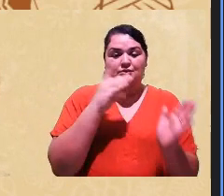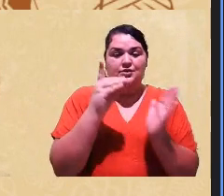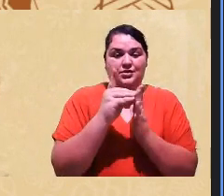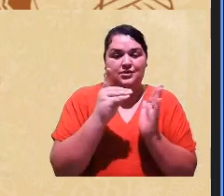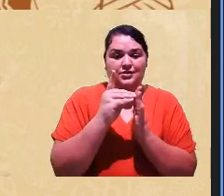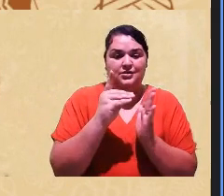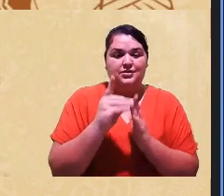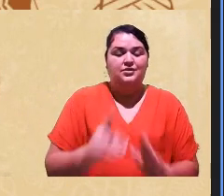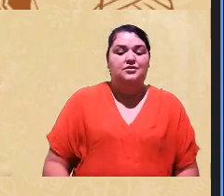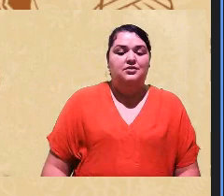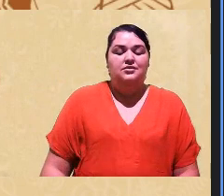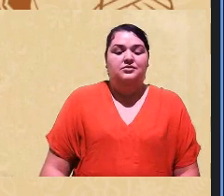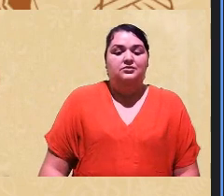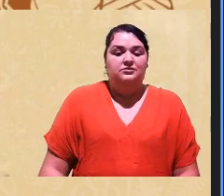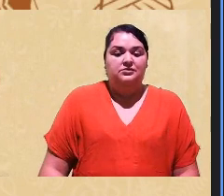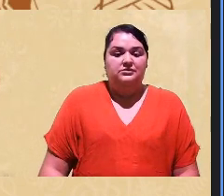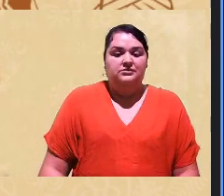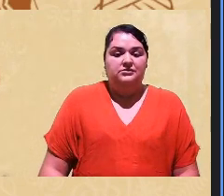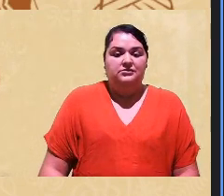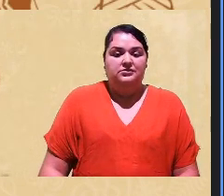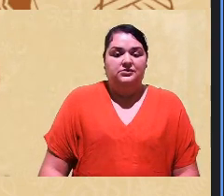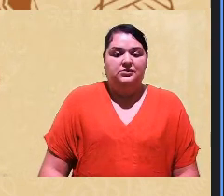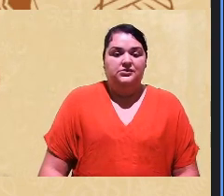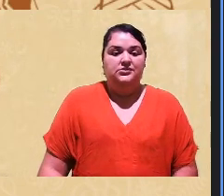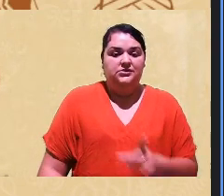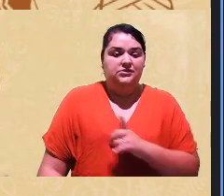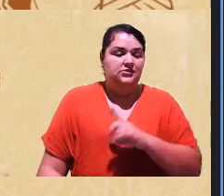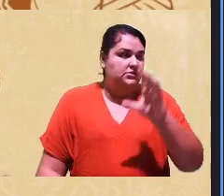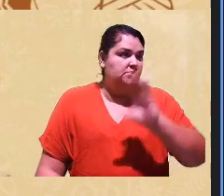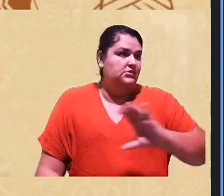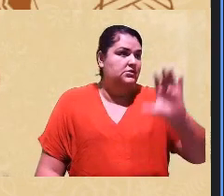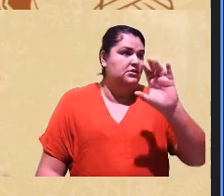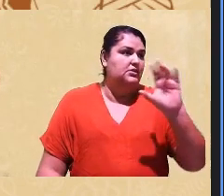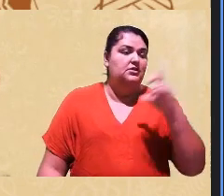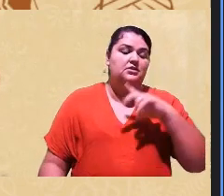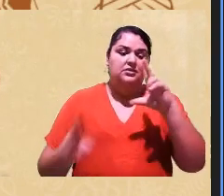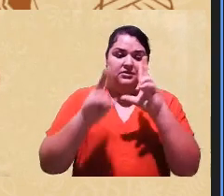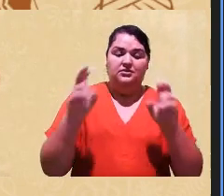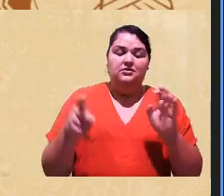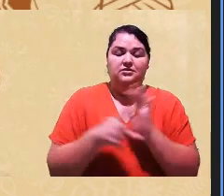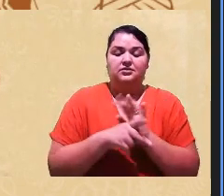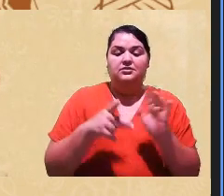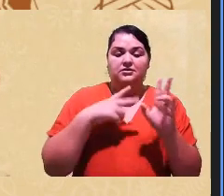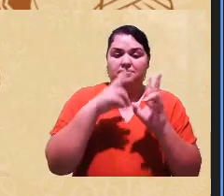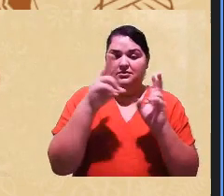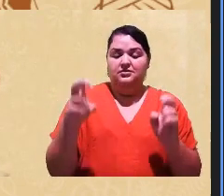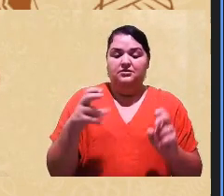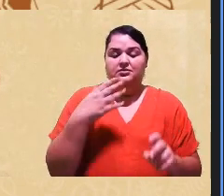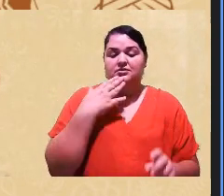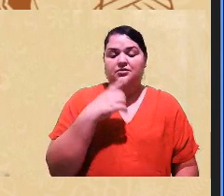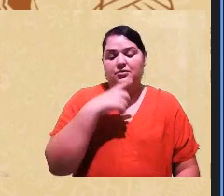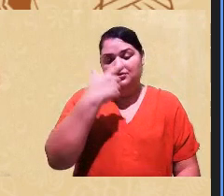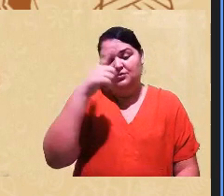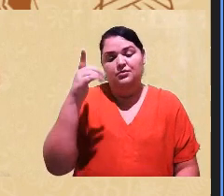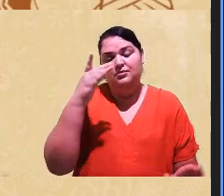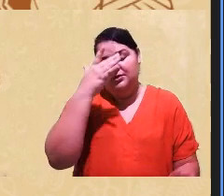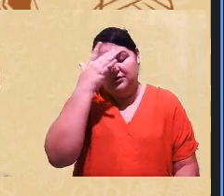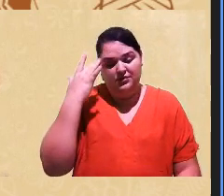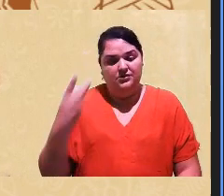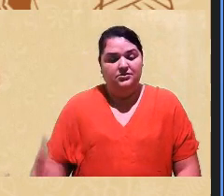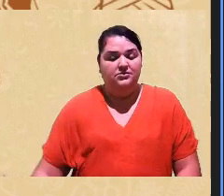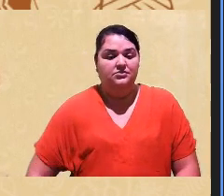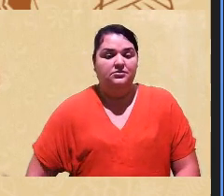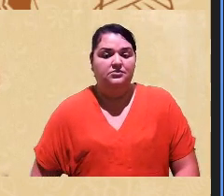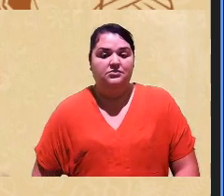alguns povos vão ter certas características que não vai ser a característica de outros povos a gente vai ter